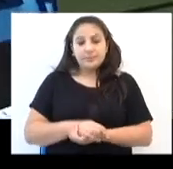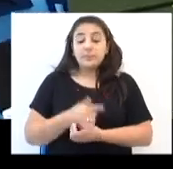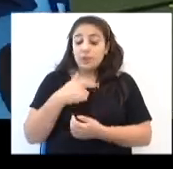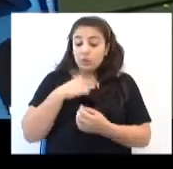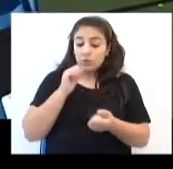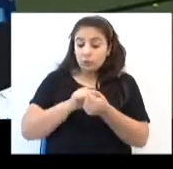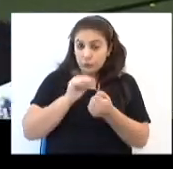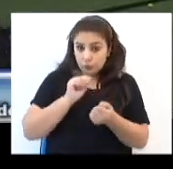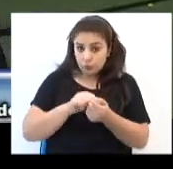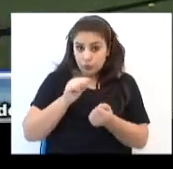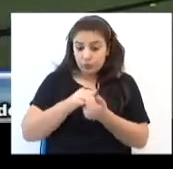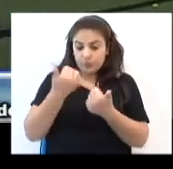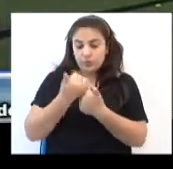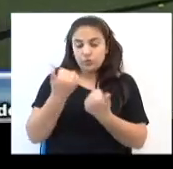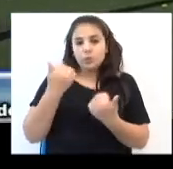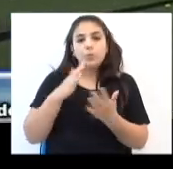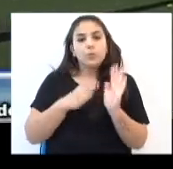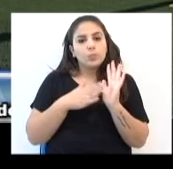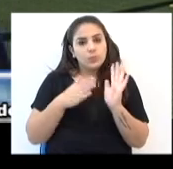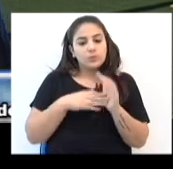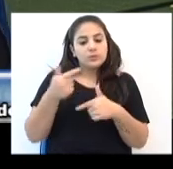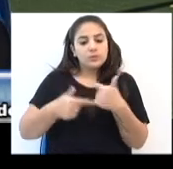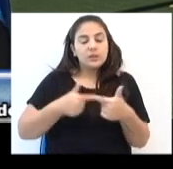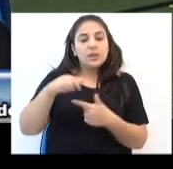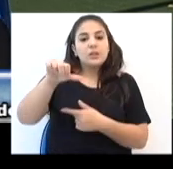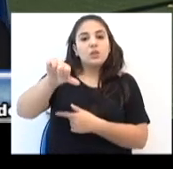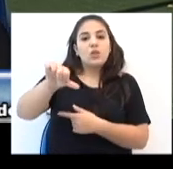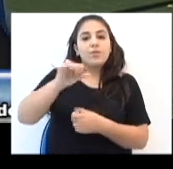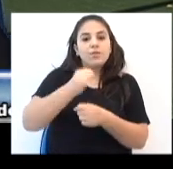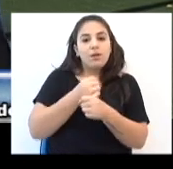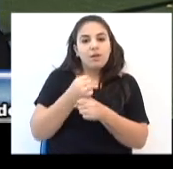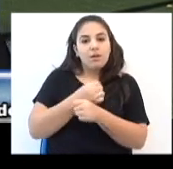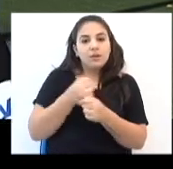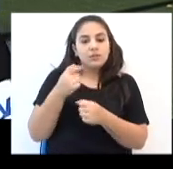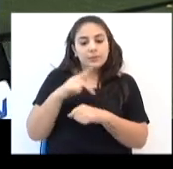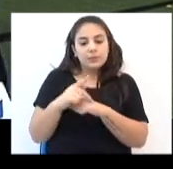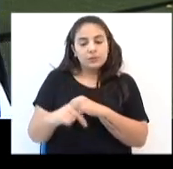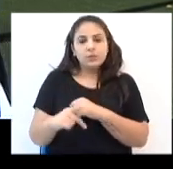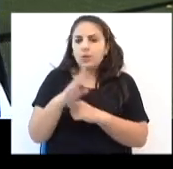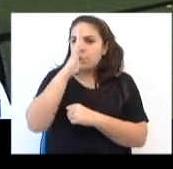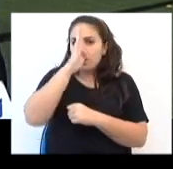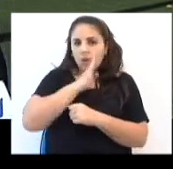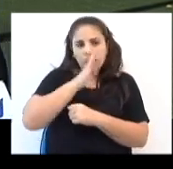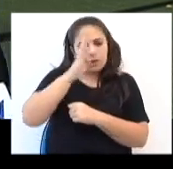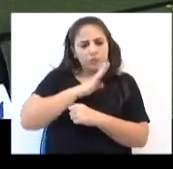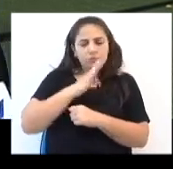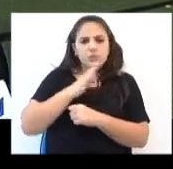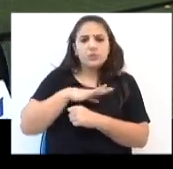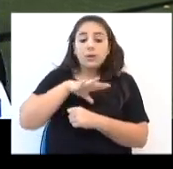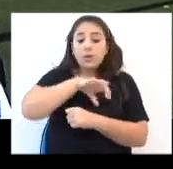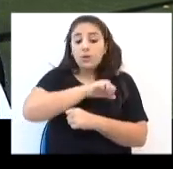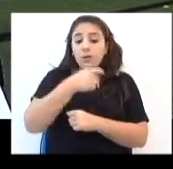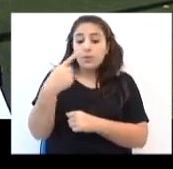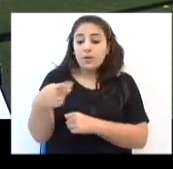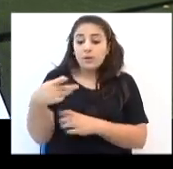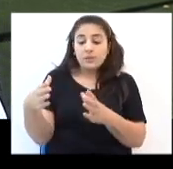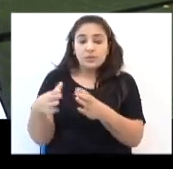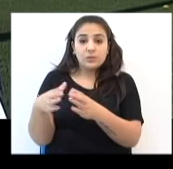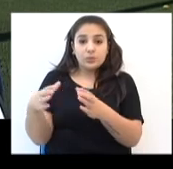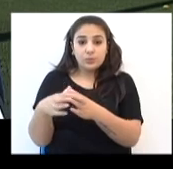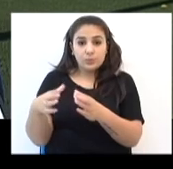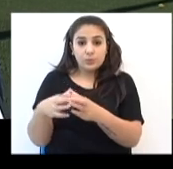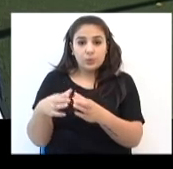Eu junto com a minha diretoria, eu me propôs a trabalhar nove anos no Passo Fundo, gratuitamente, por amor a esse clube.